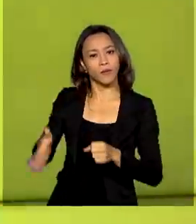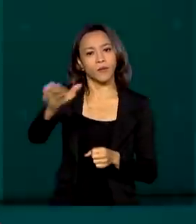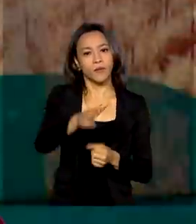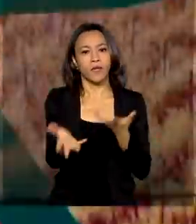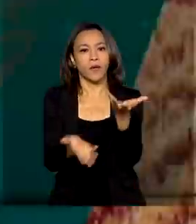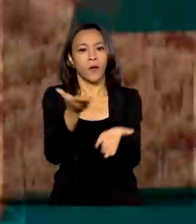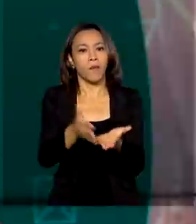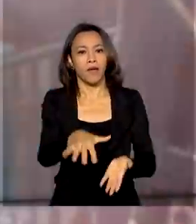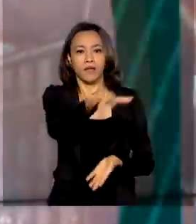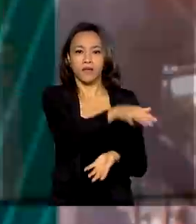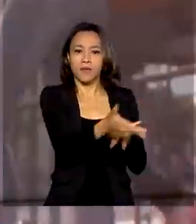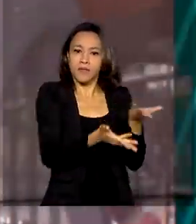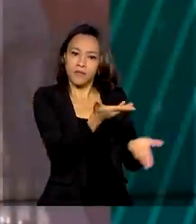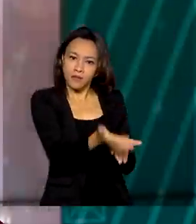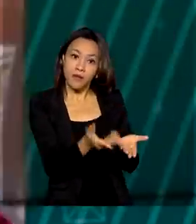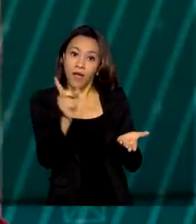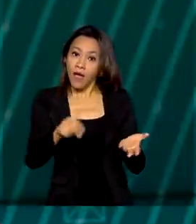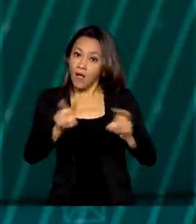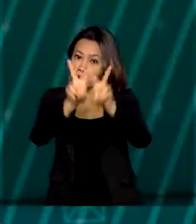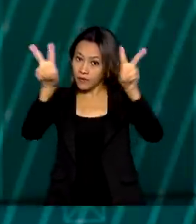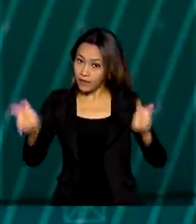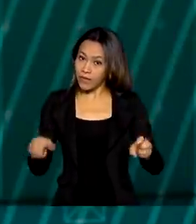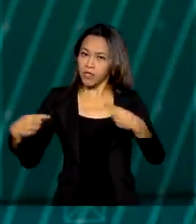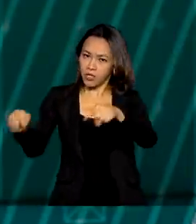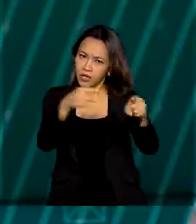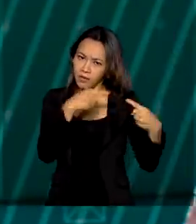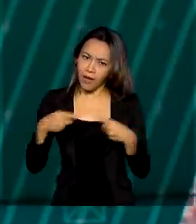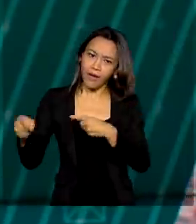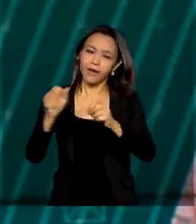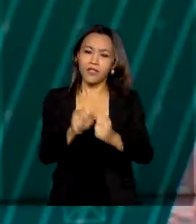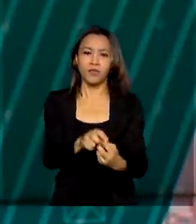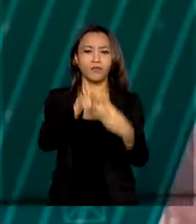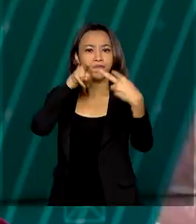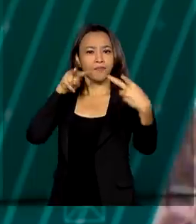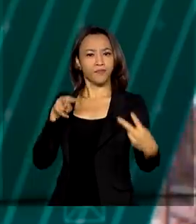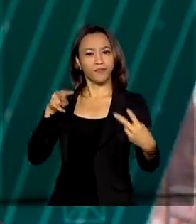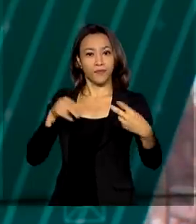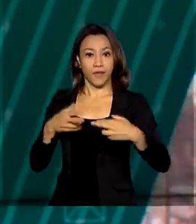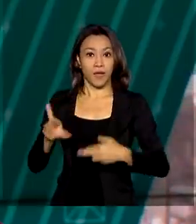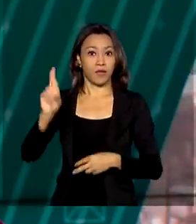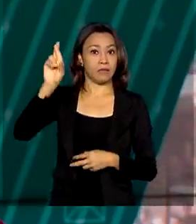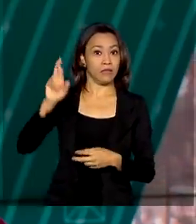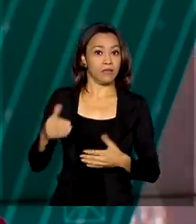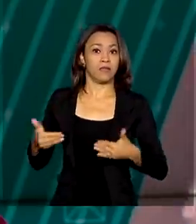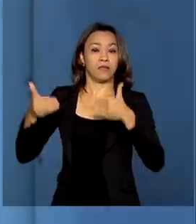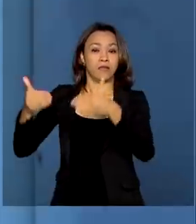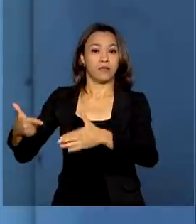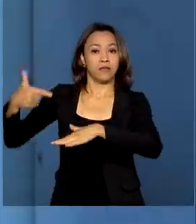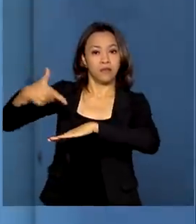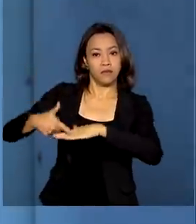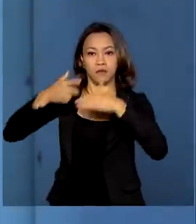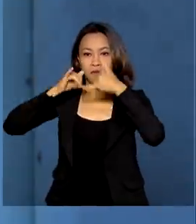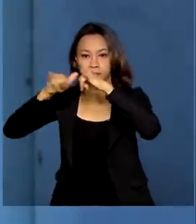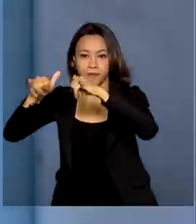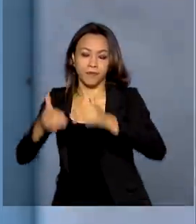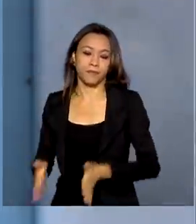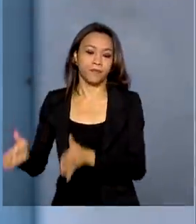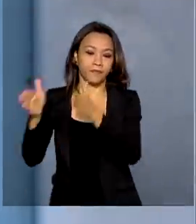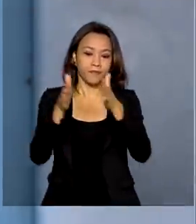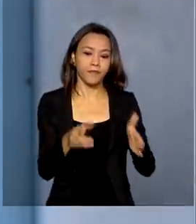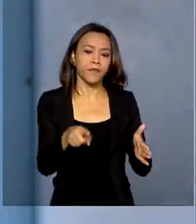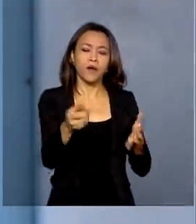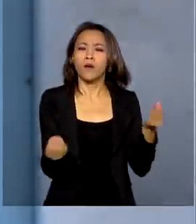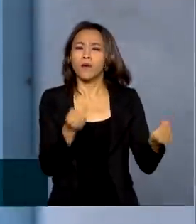serviços. Esse foi o tema de um debate online promovido pelo Ministério de Minas e Energia. Como garantir o